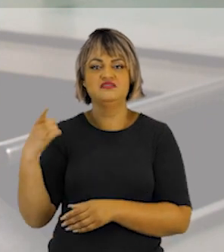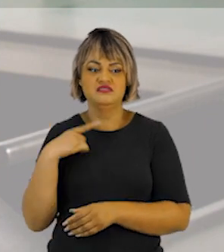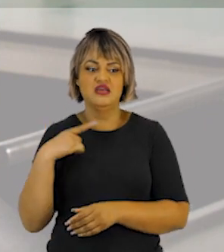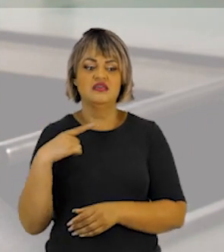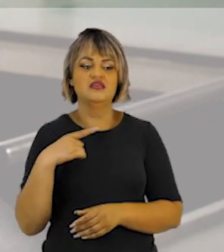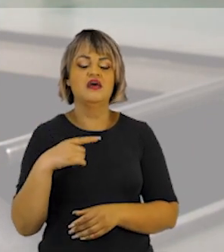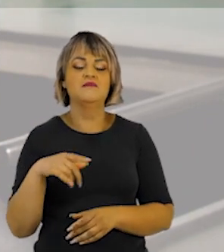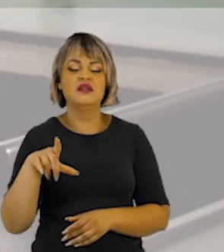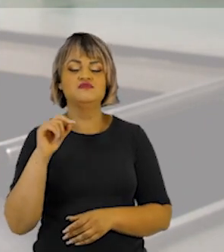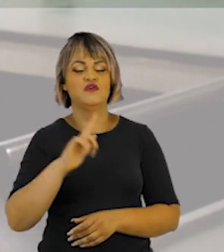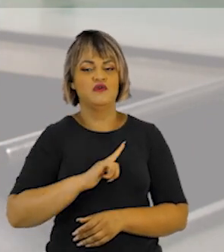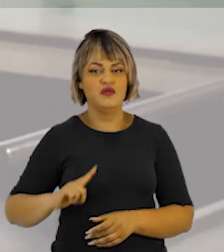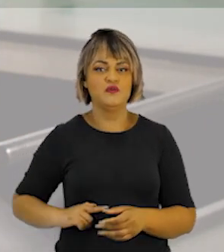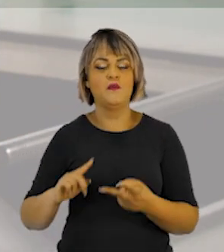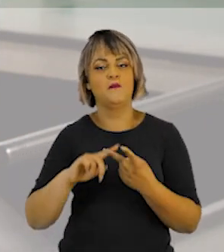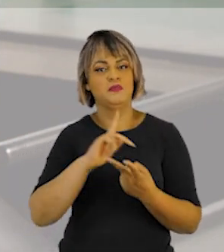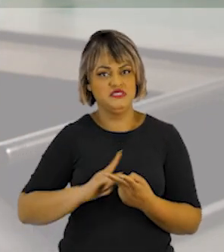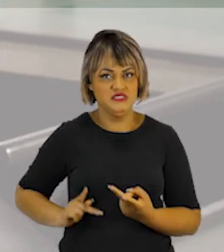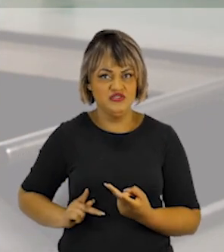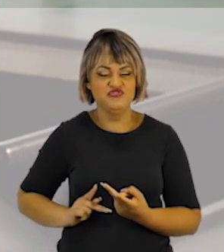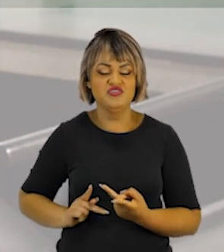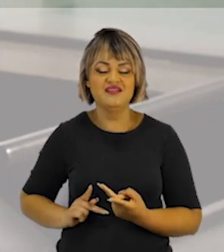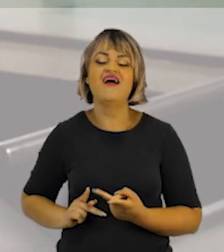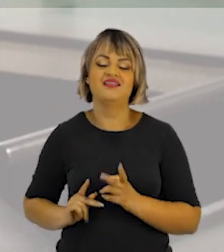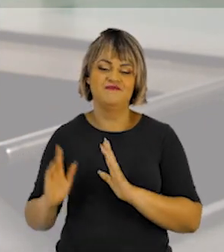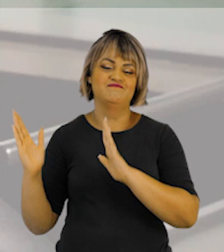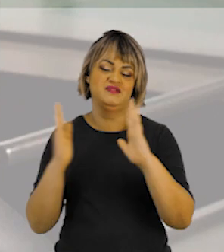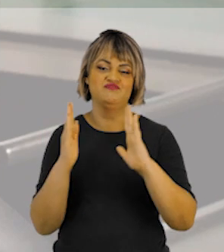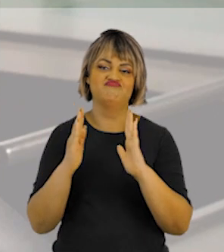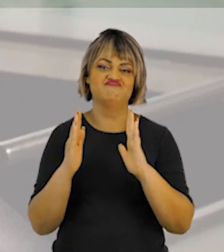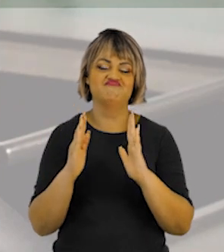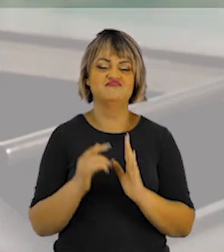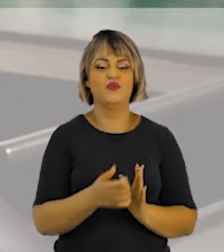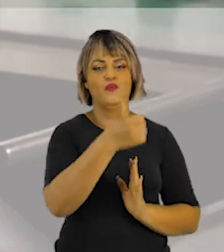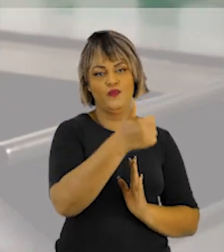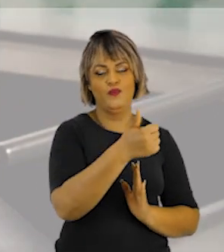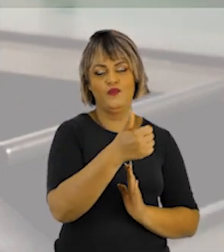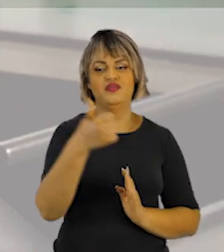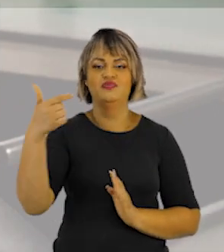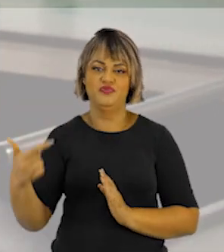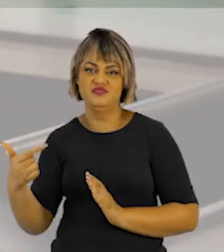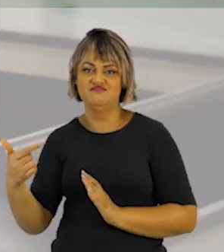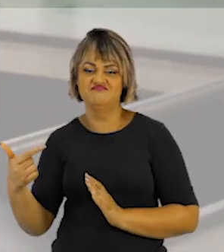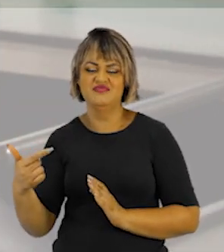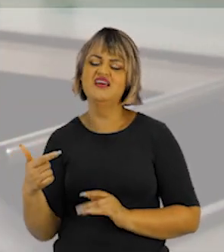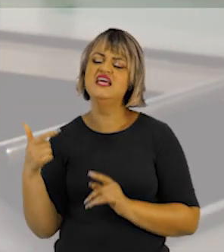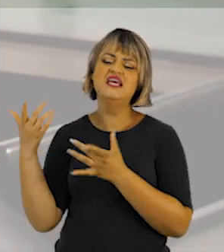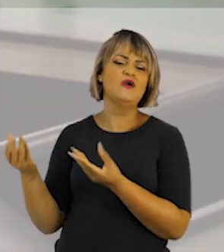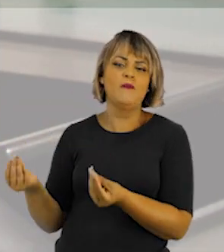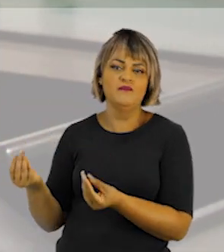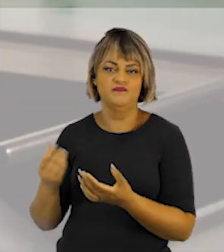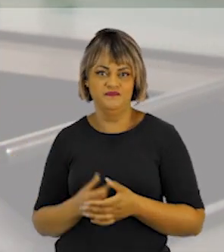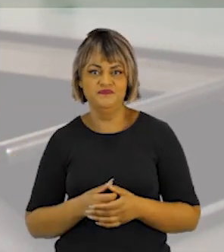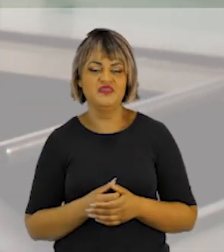nas eleições para governador e presidente da República, vigora o sistema majoritário absoluto, que funciona da